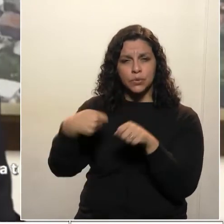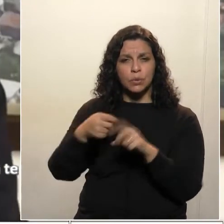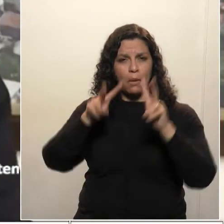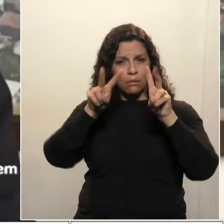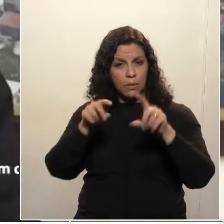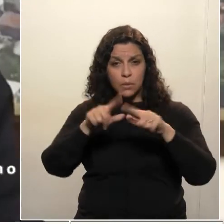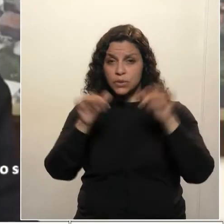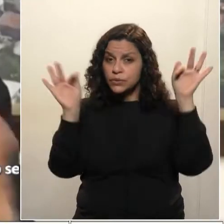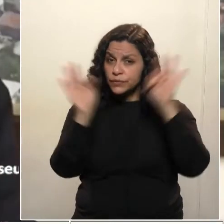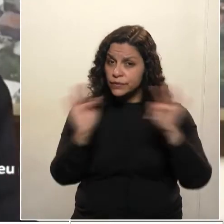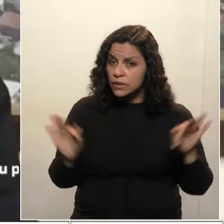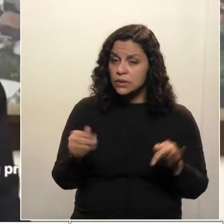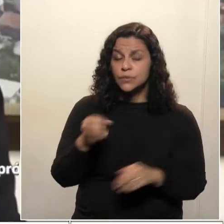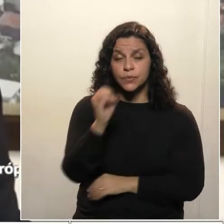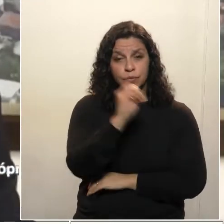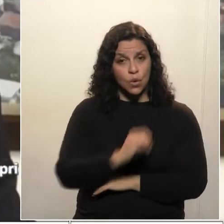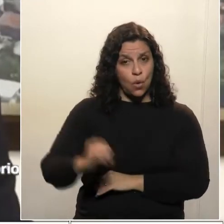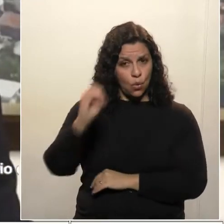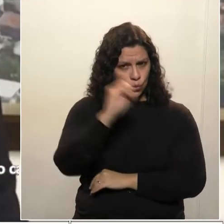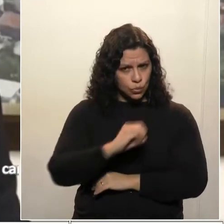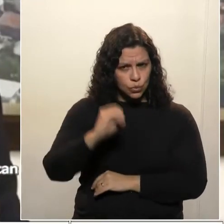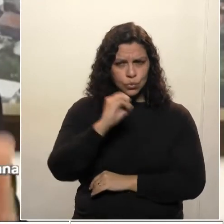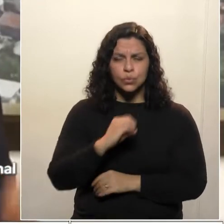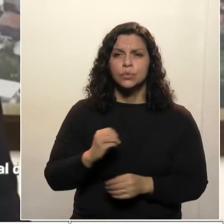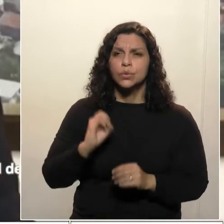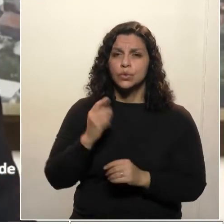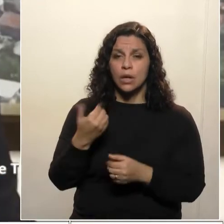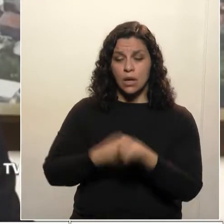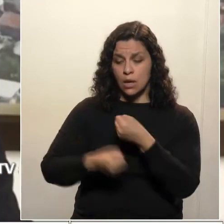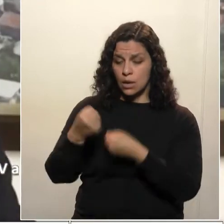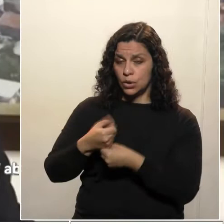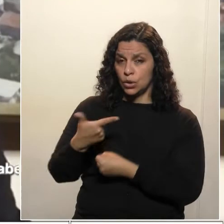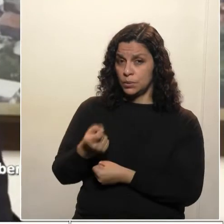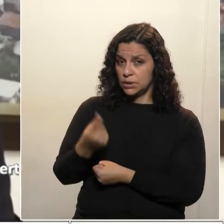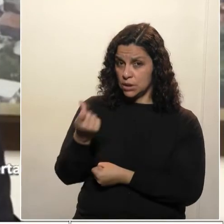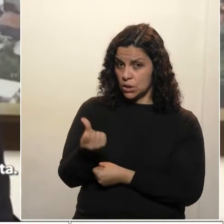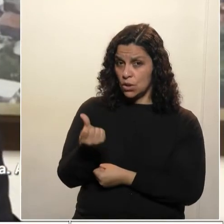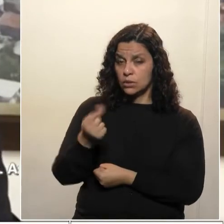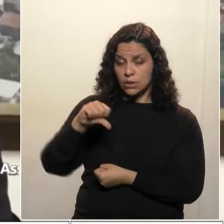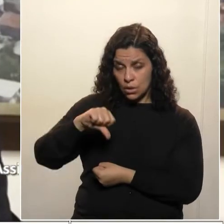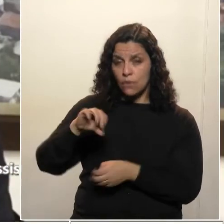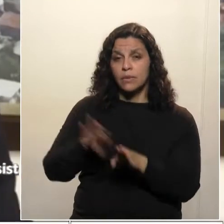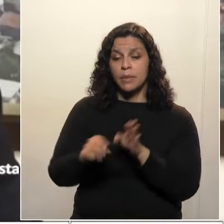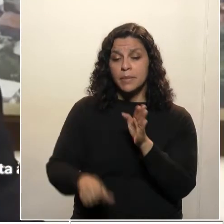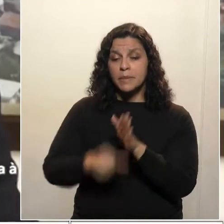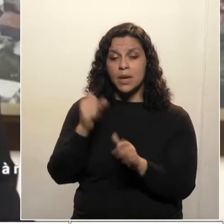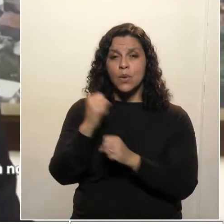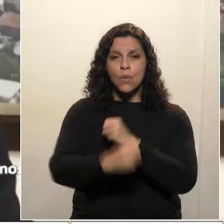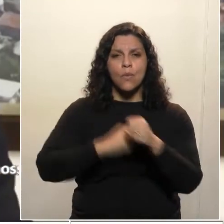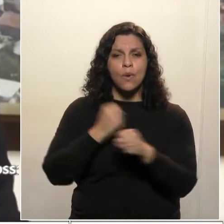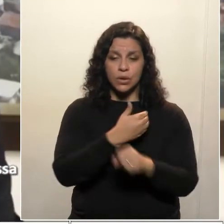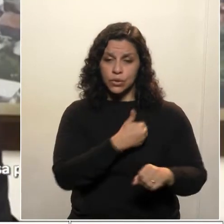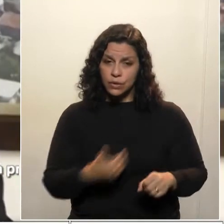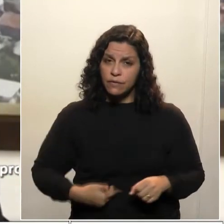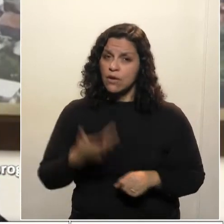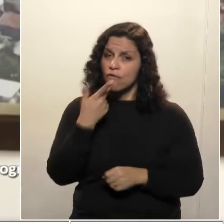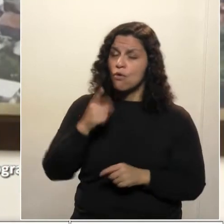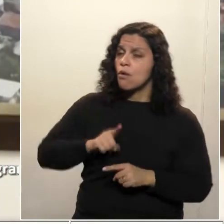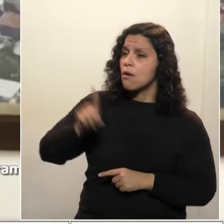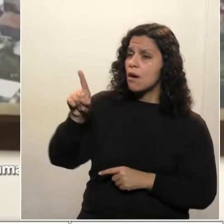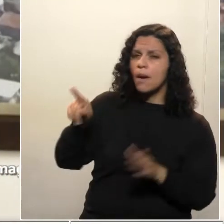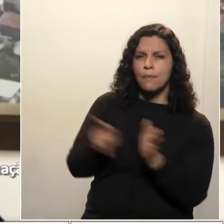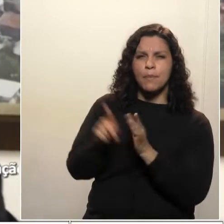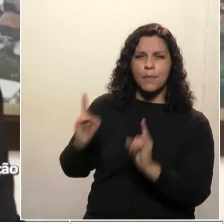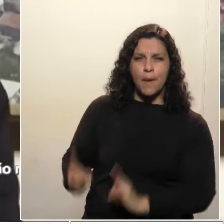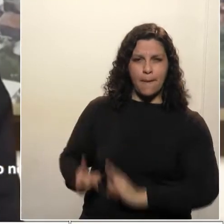por isso fiquei muito feliz quando em outubro, já em 2019, no primeiro ano de governo, foi lançado lá no Palácio do